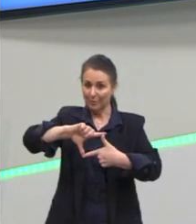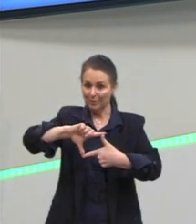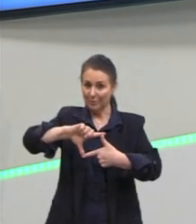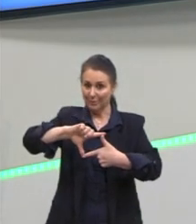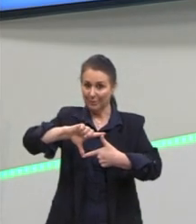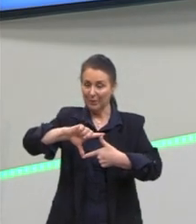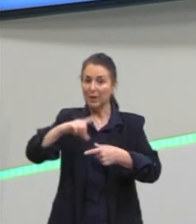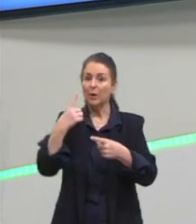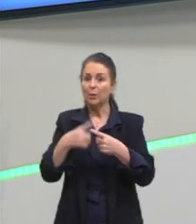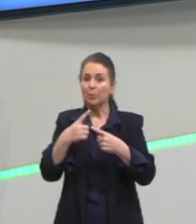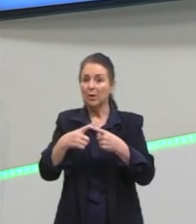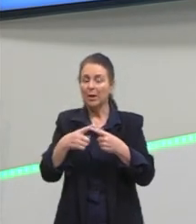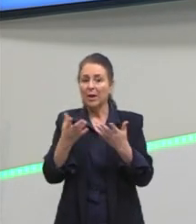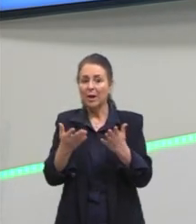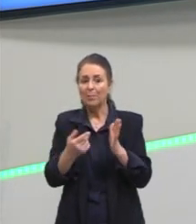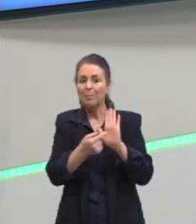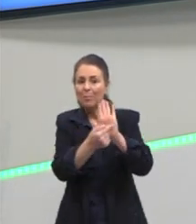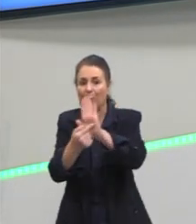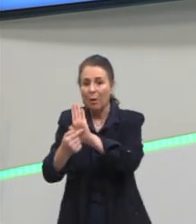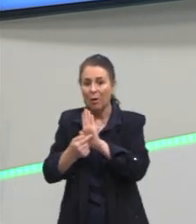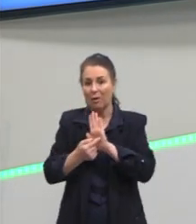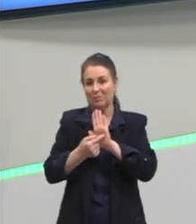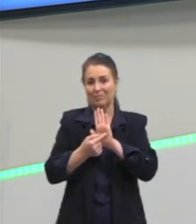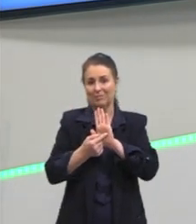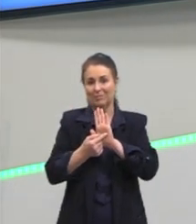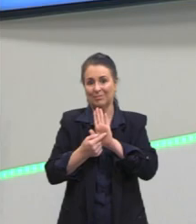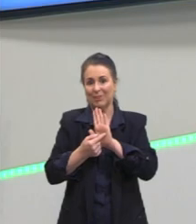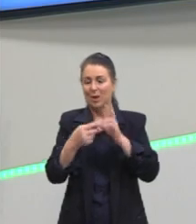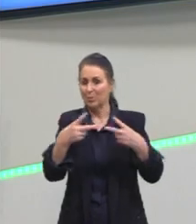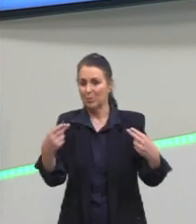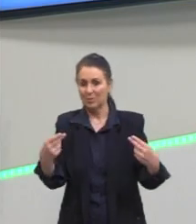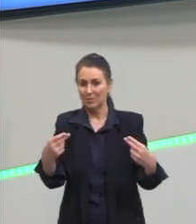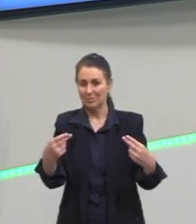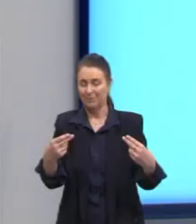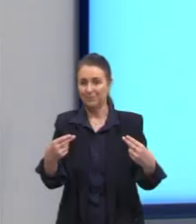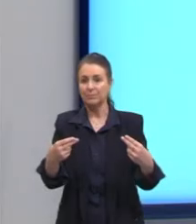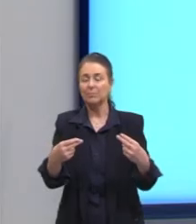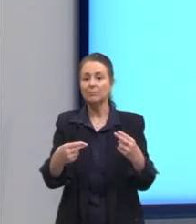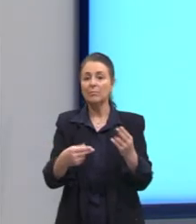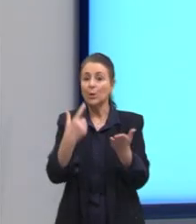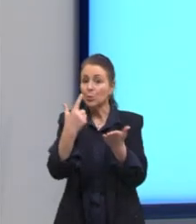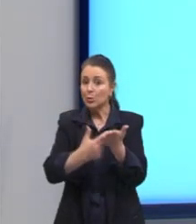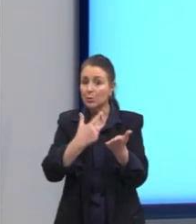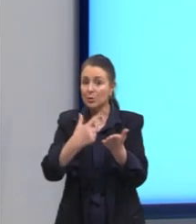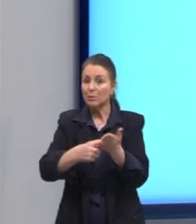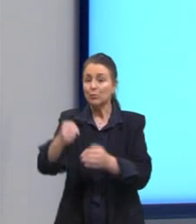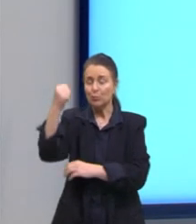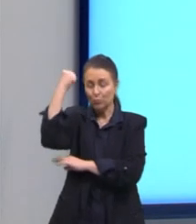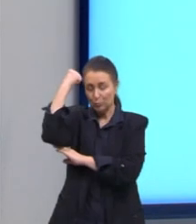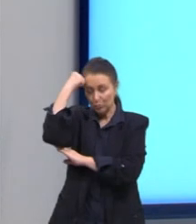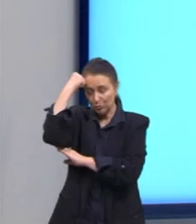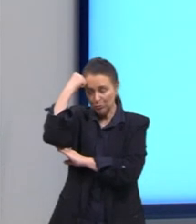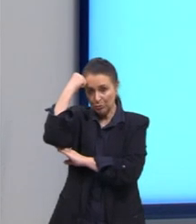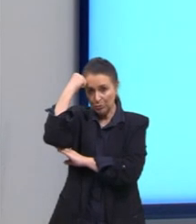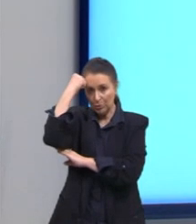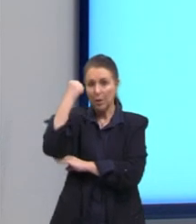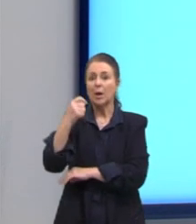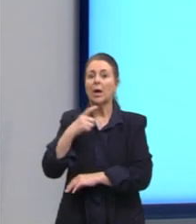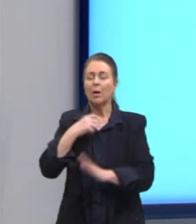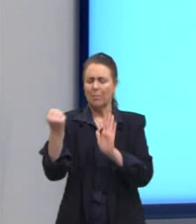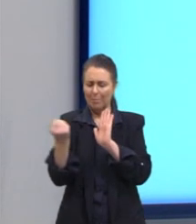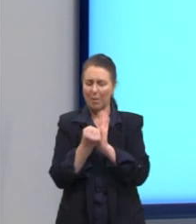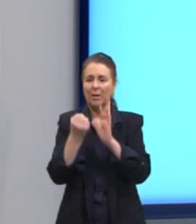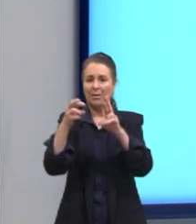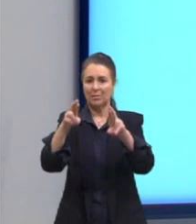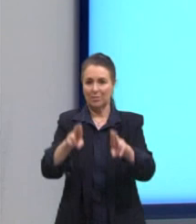veículo, né, porque ela dá voz àqueles que não têm voz. E as obras iniciais do Jorge Amado, eles tinham um cunho bastante regionalista